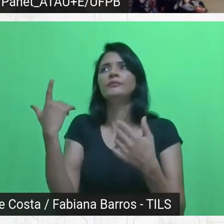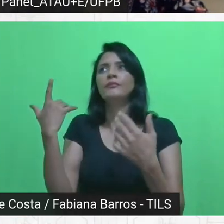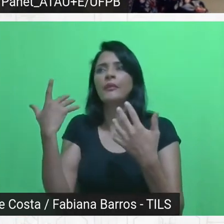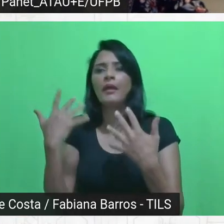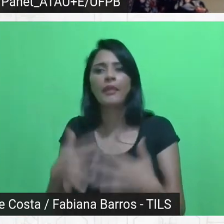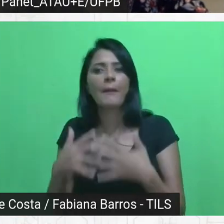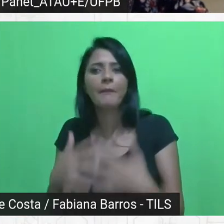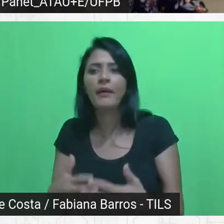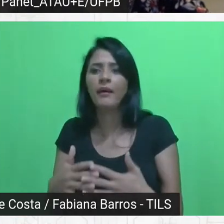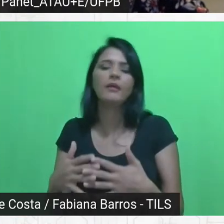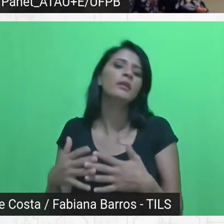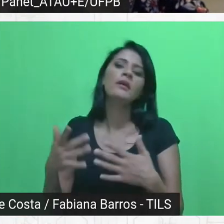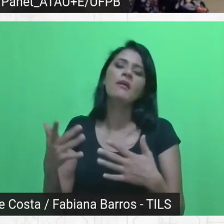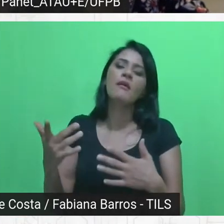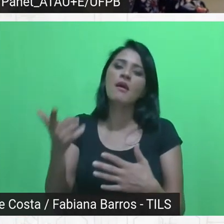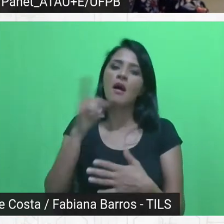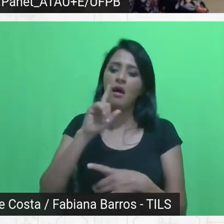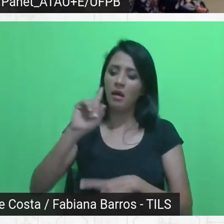multiplicação